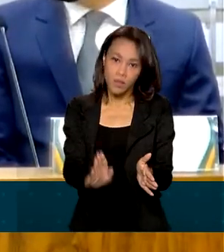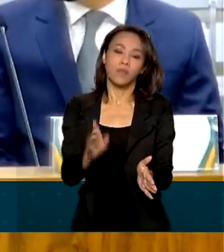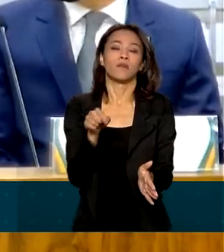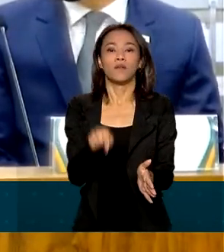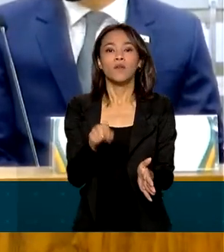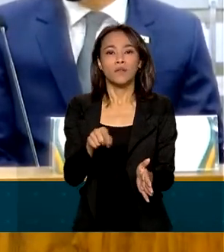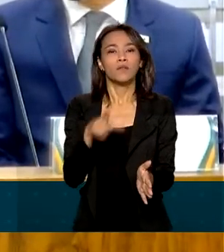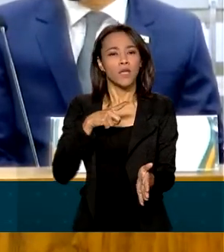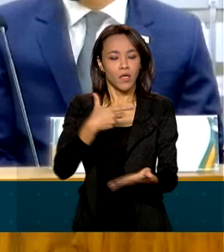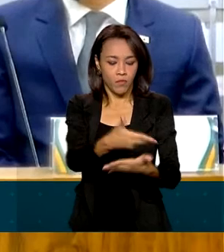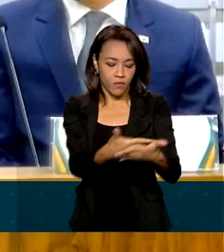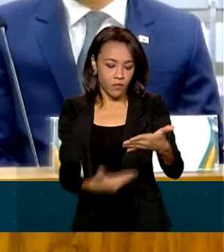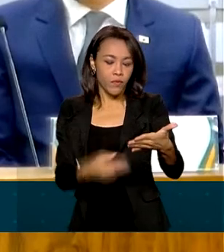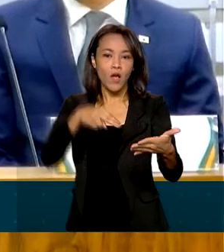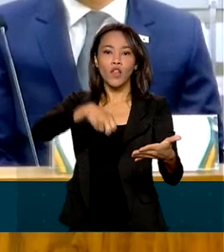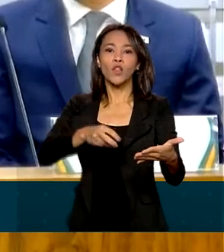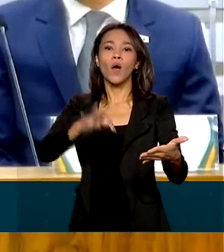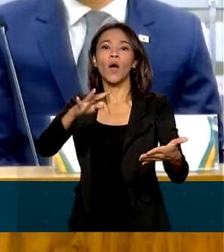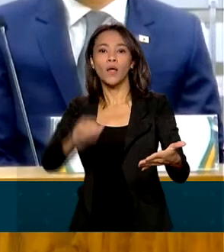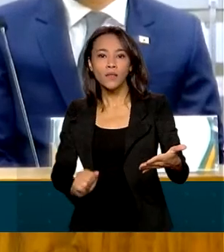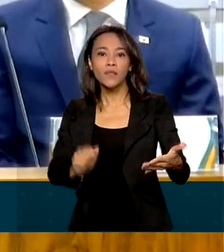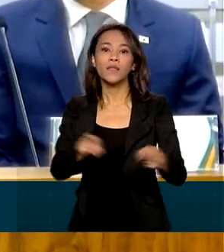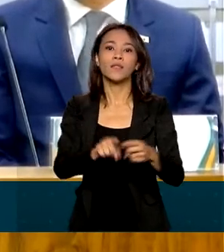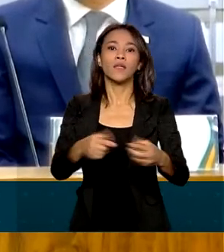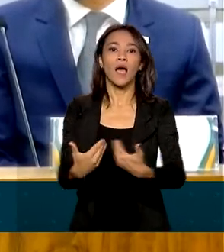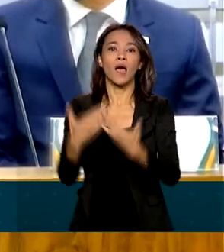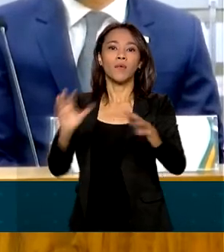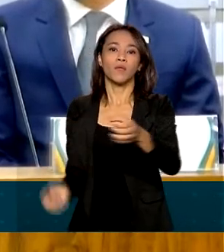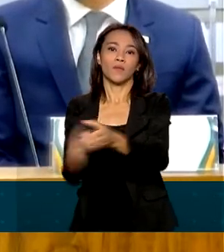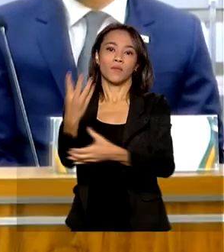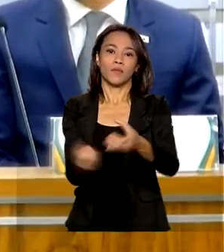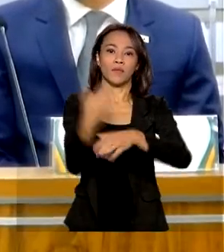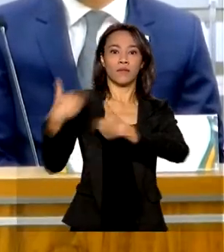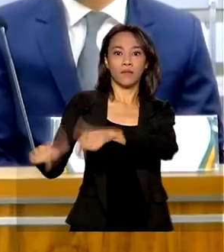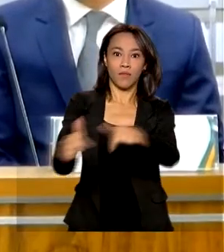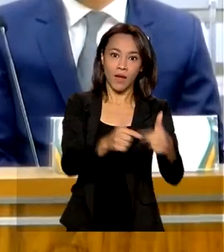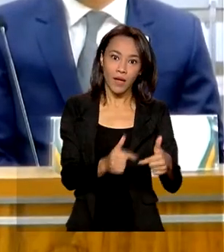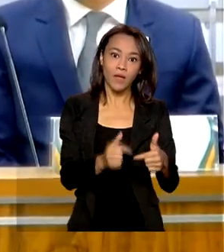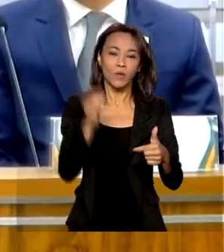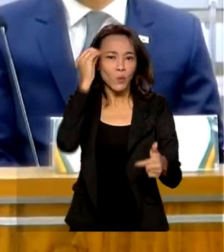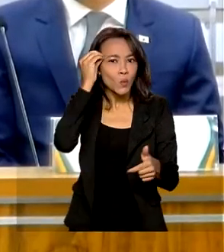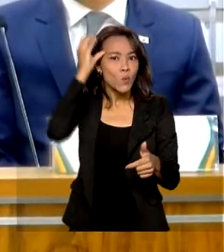assim, nota fiscal no Brasil, gerando empregos no Brasil, gerando conhecimento no Brasil.